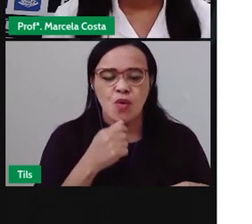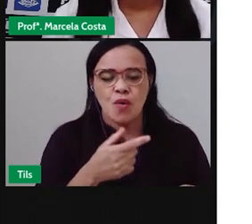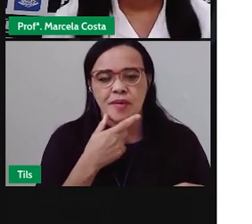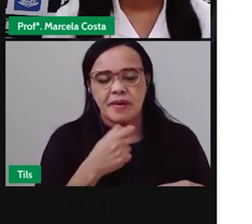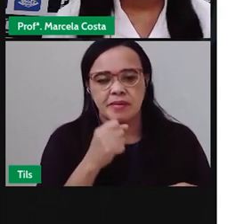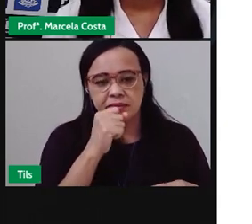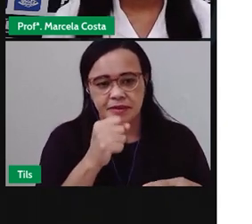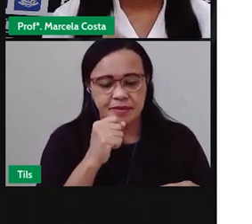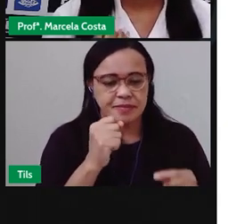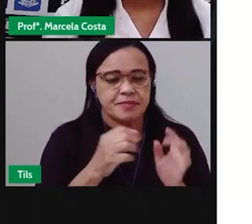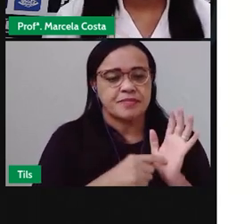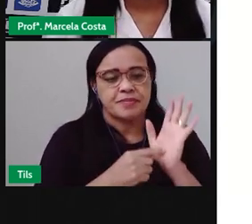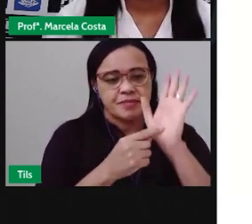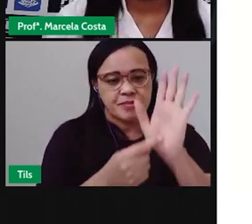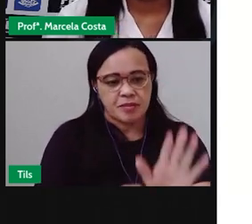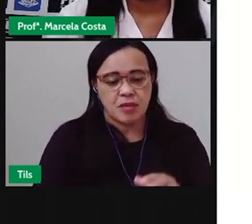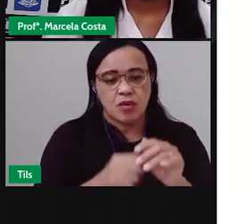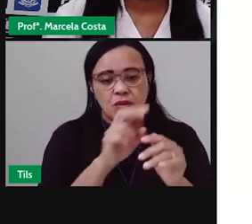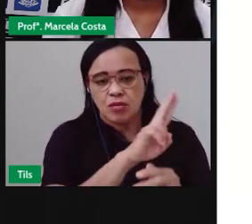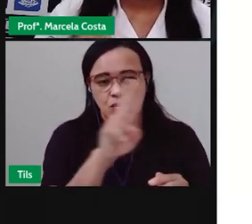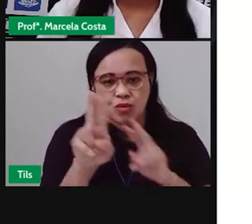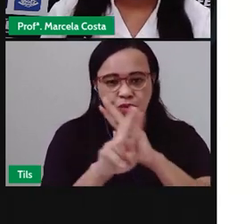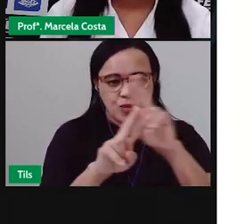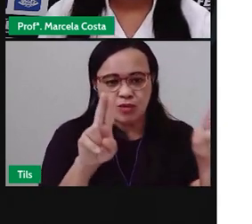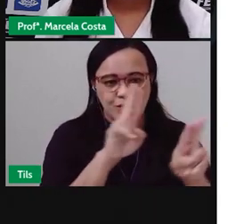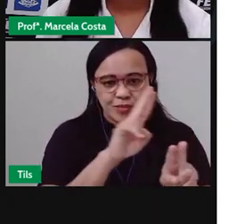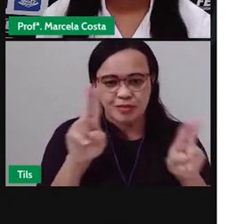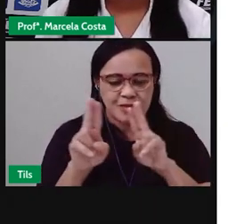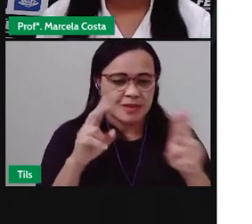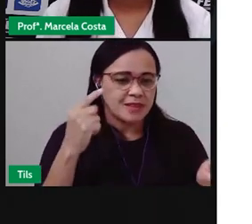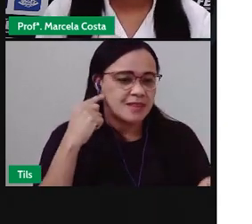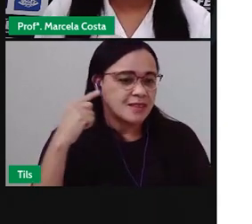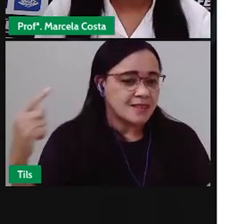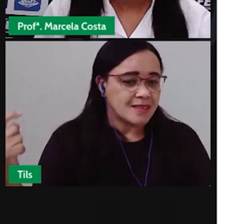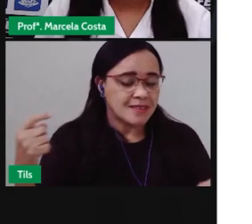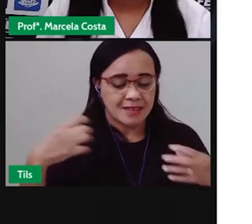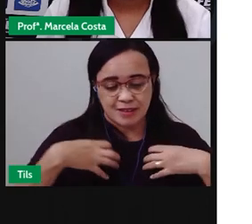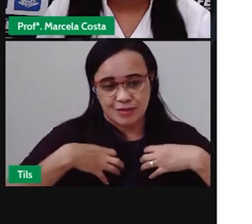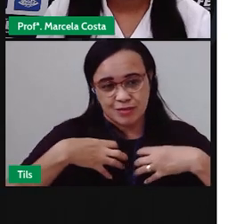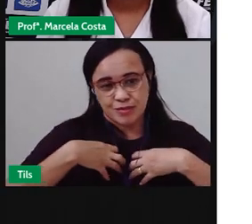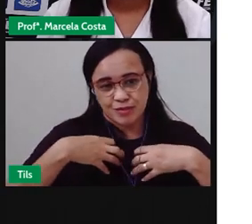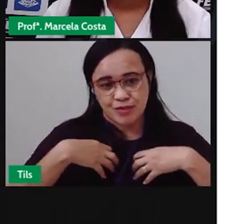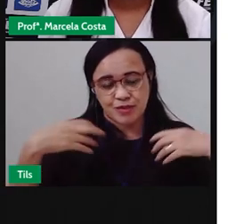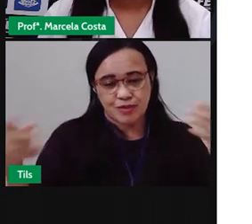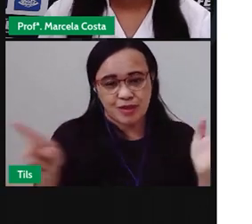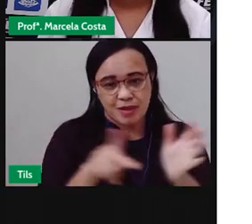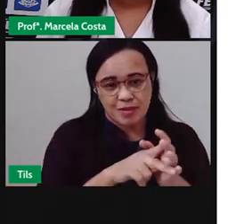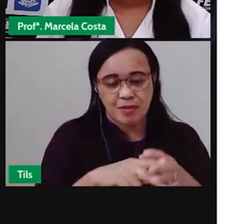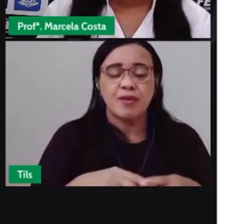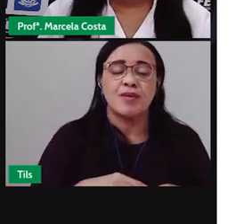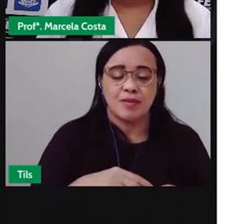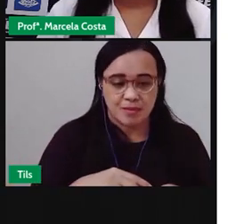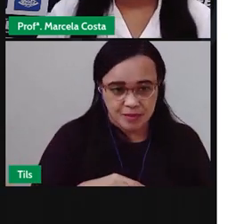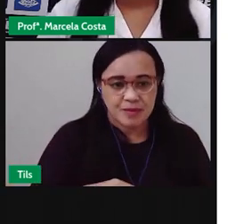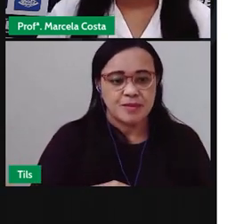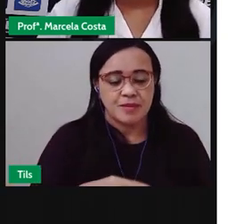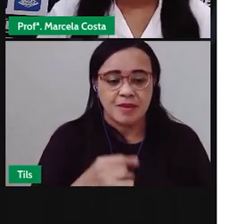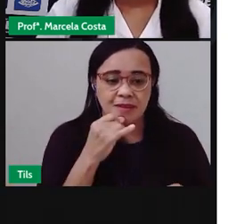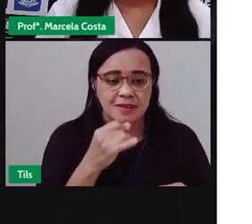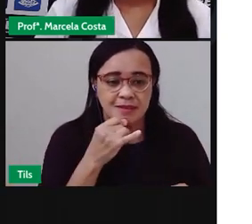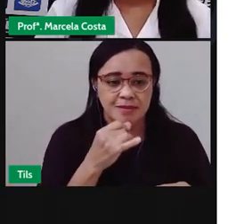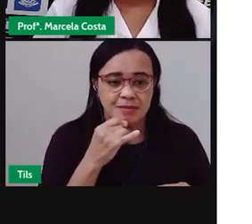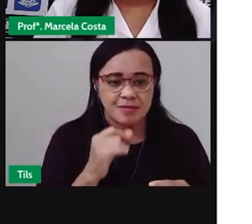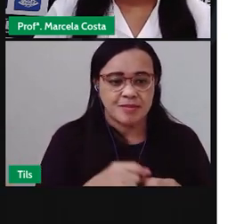que o nome das letras e os sons que elas representam, né? Por exemplo,